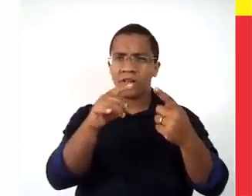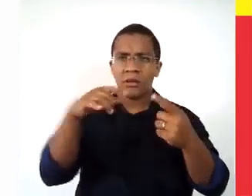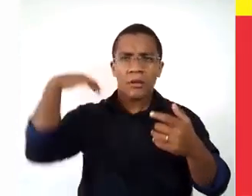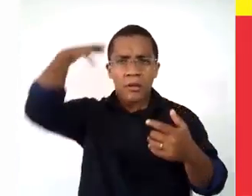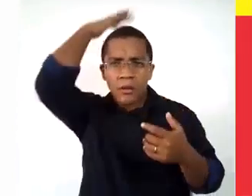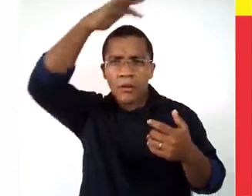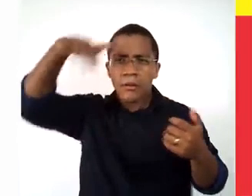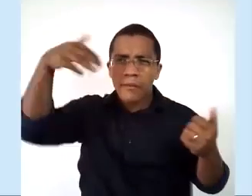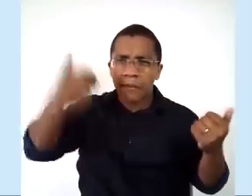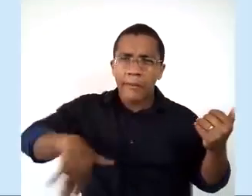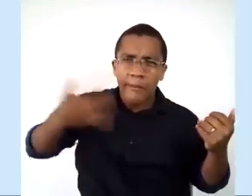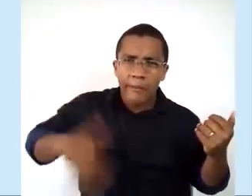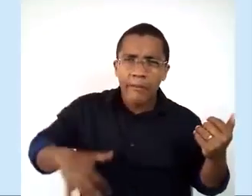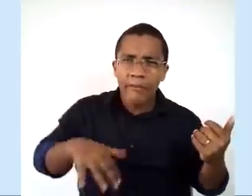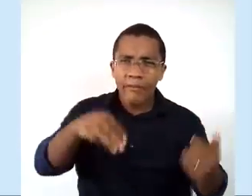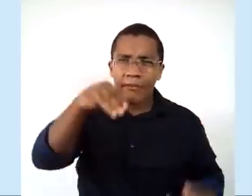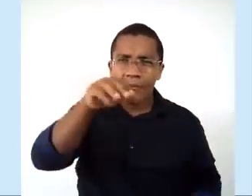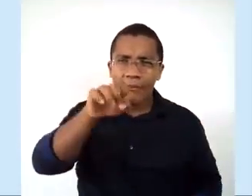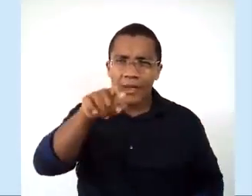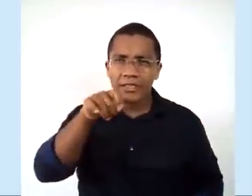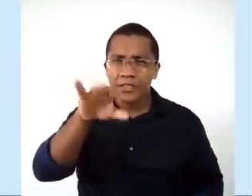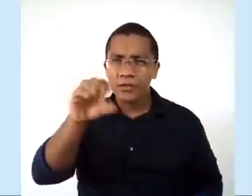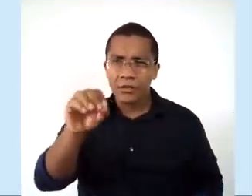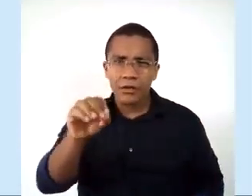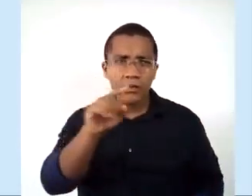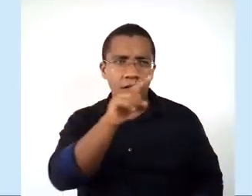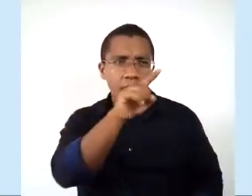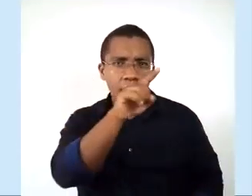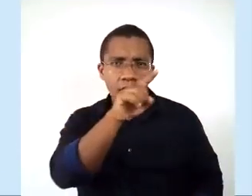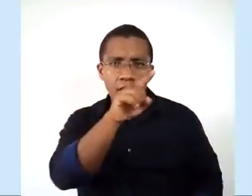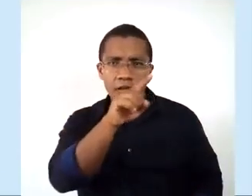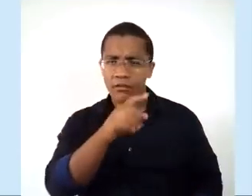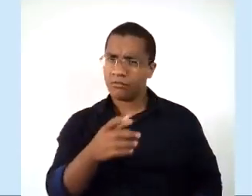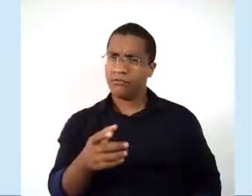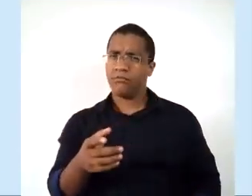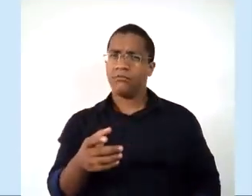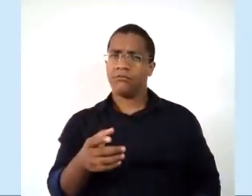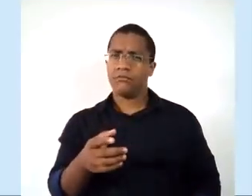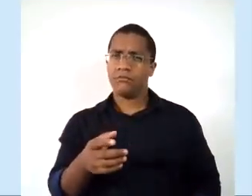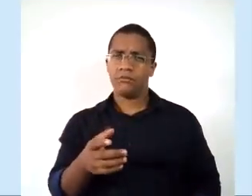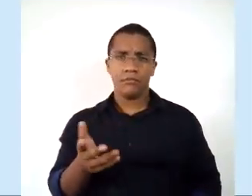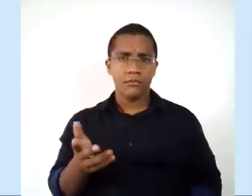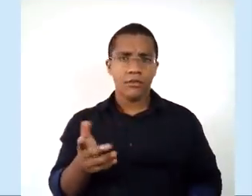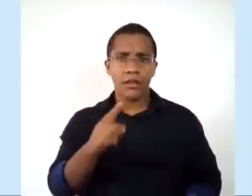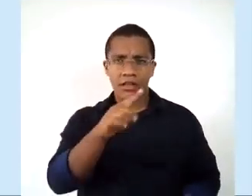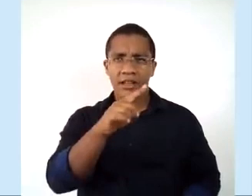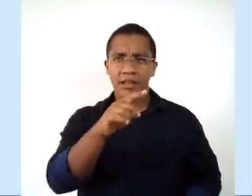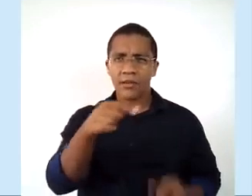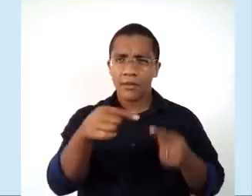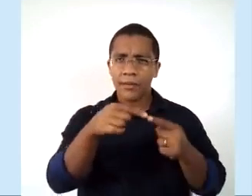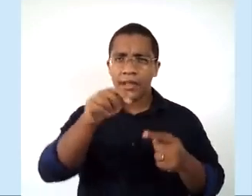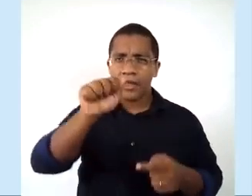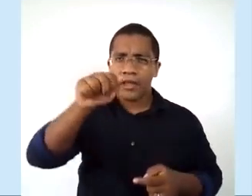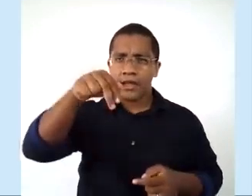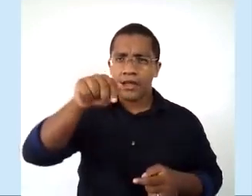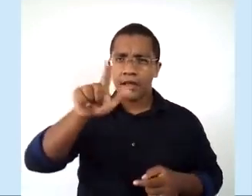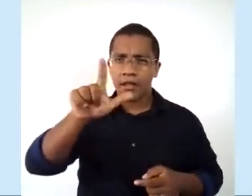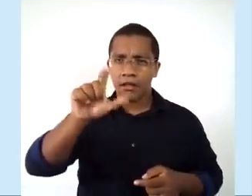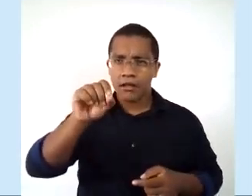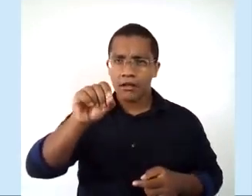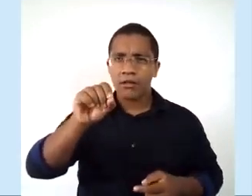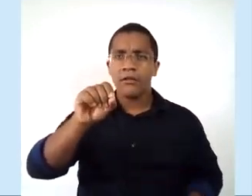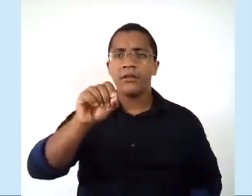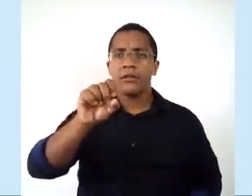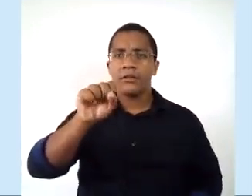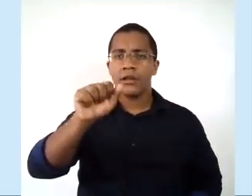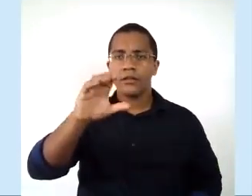do México, tá? O México, não está, o México, gente, ele não está inserido nessa questão anglo-saxônica, tá? Mas, o